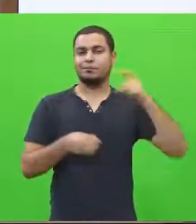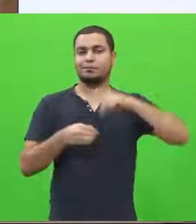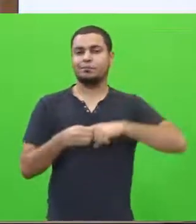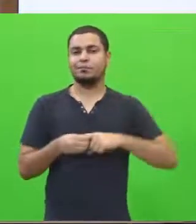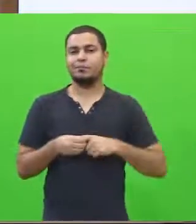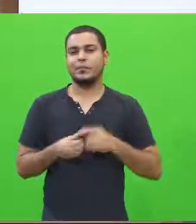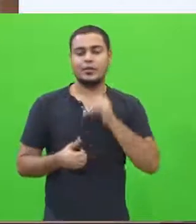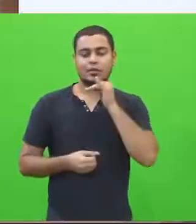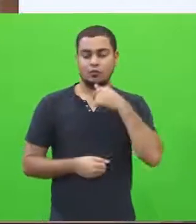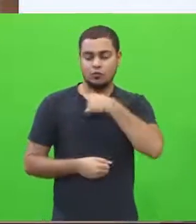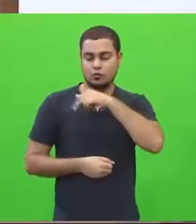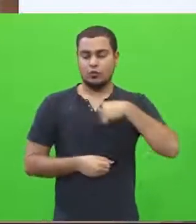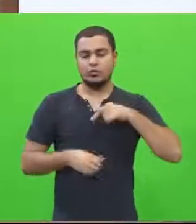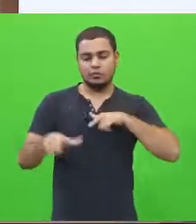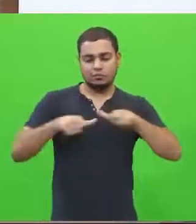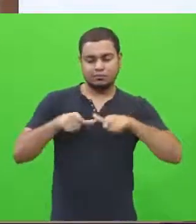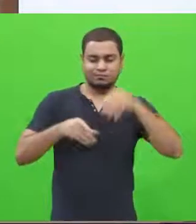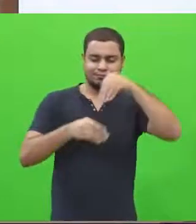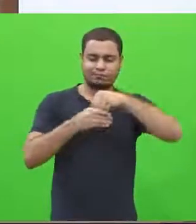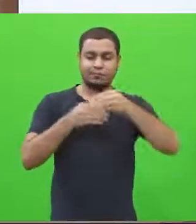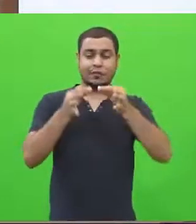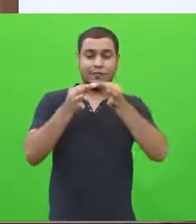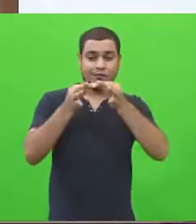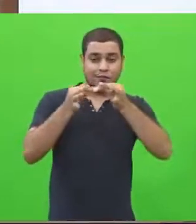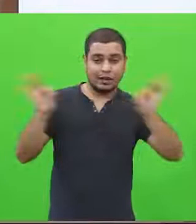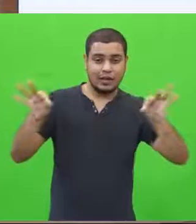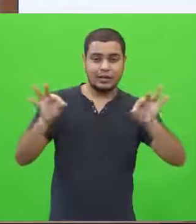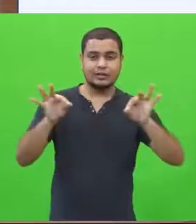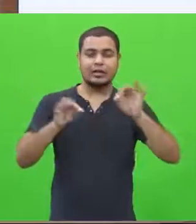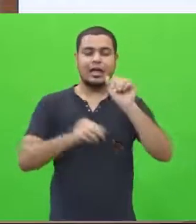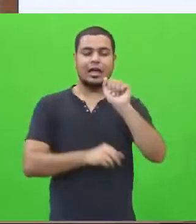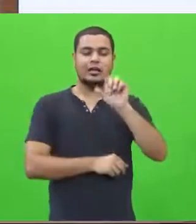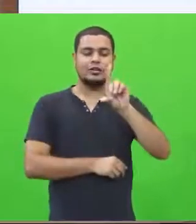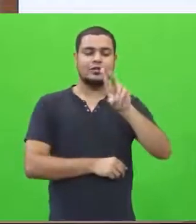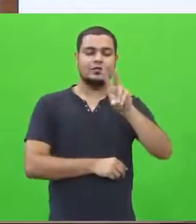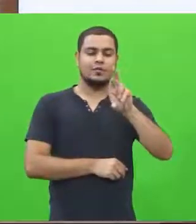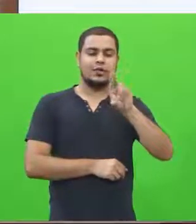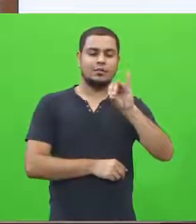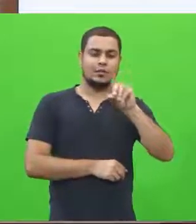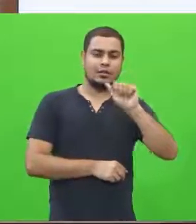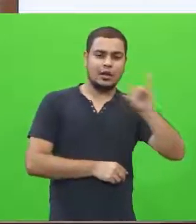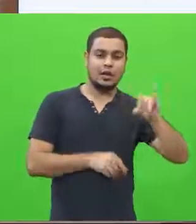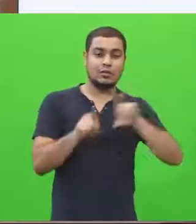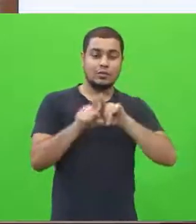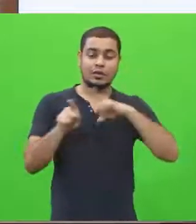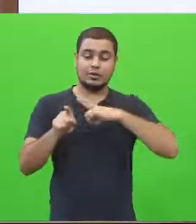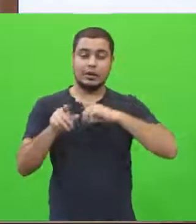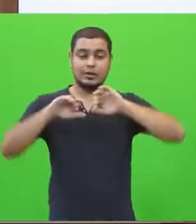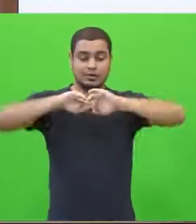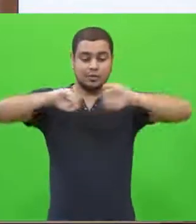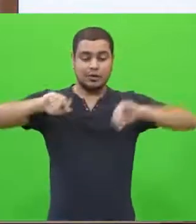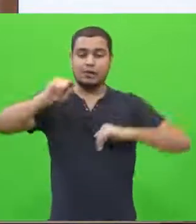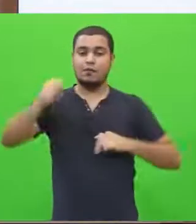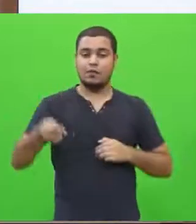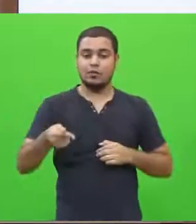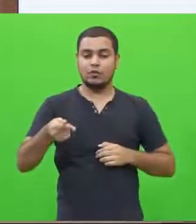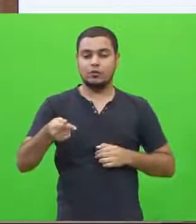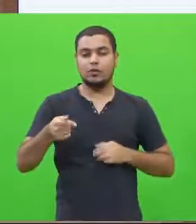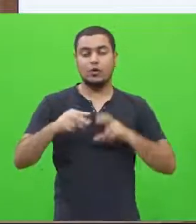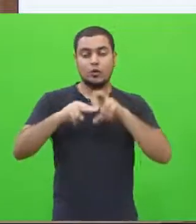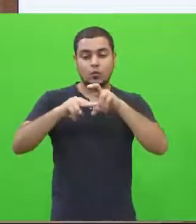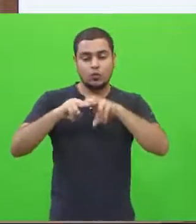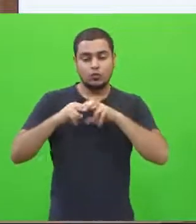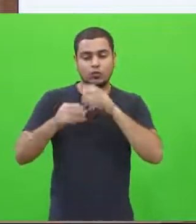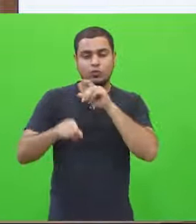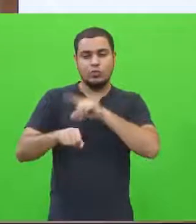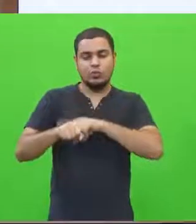trabalhamos na sintaxe as orações subordinadas adverbiais e aprendemos que todas elas são separadas por vírgula automaticamente, não é